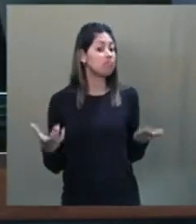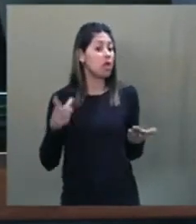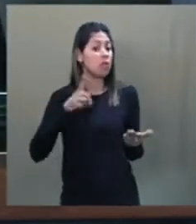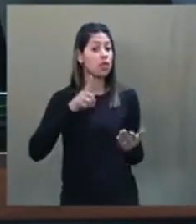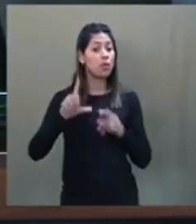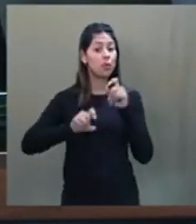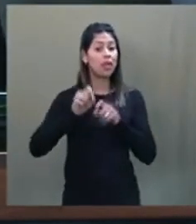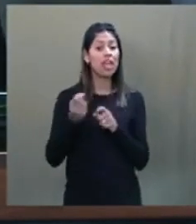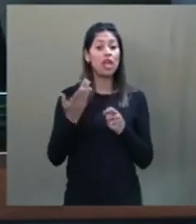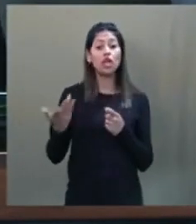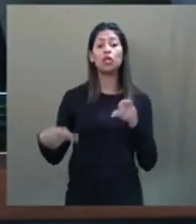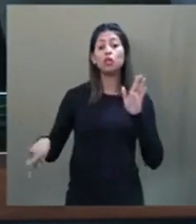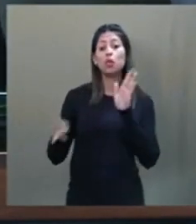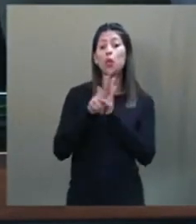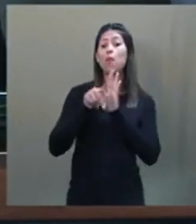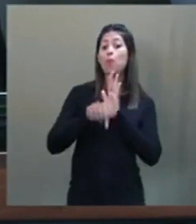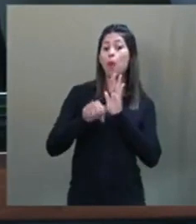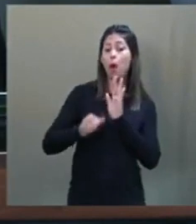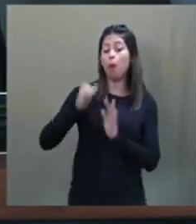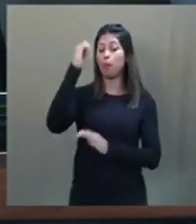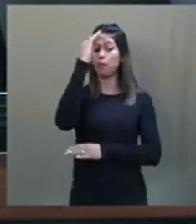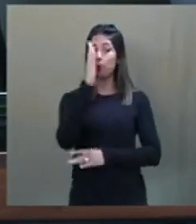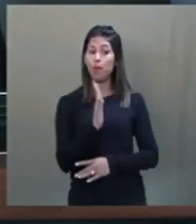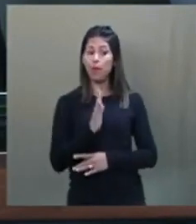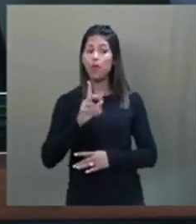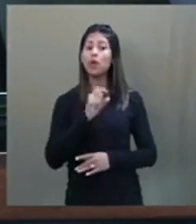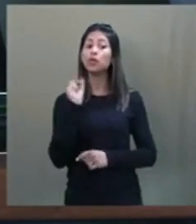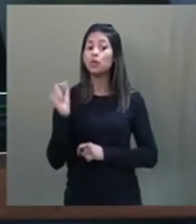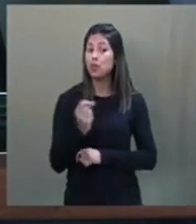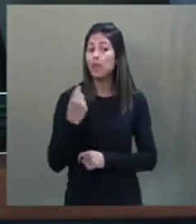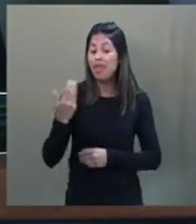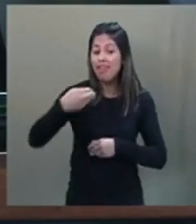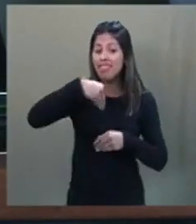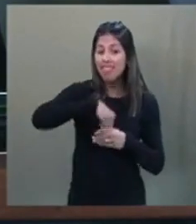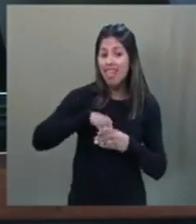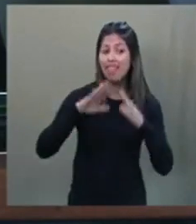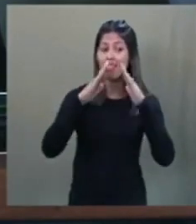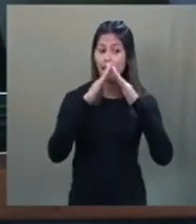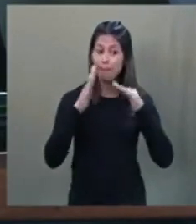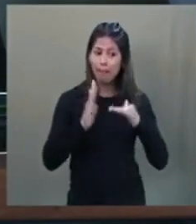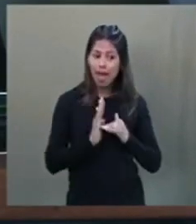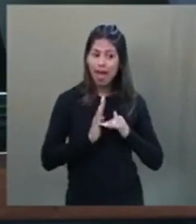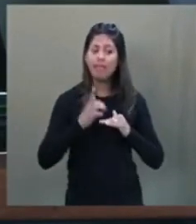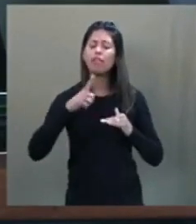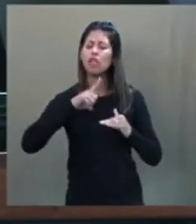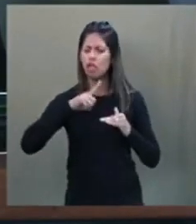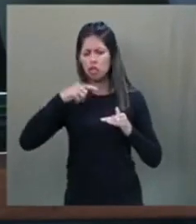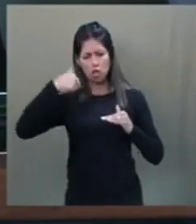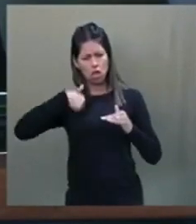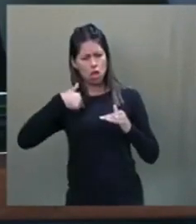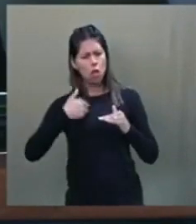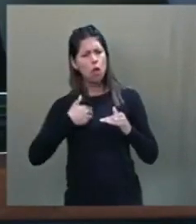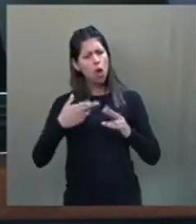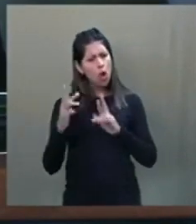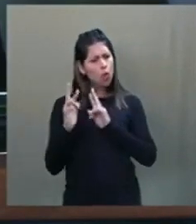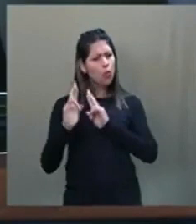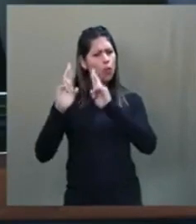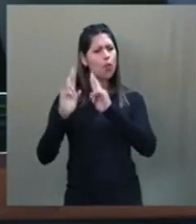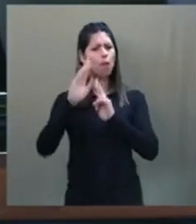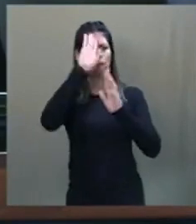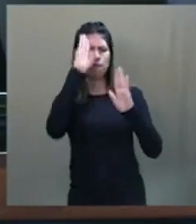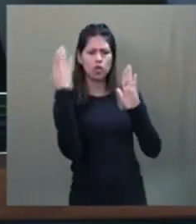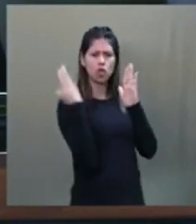Congresso Nacional, em minhas falas nesta casa e fora dela, eu tenho plena confiança no processo eleitoral